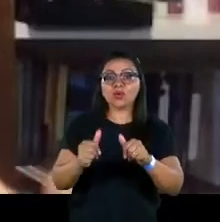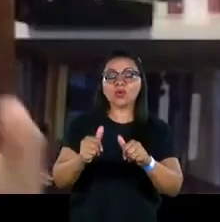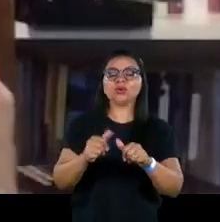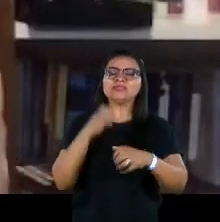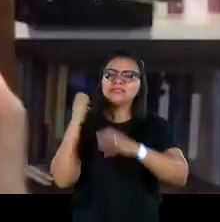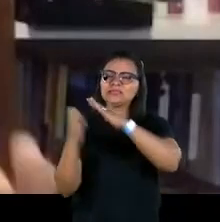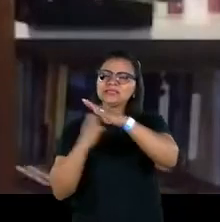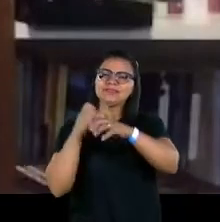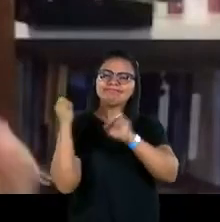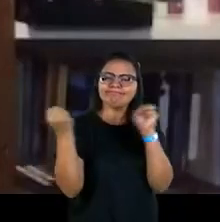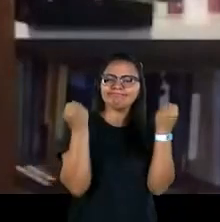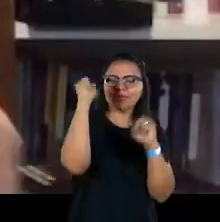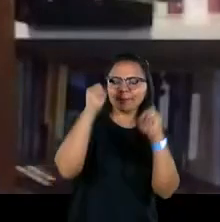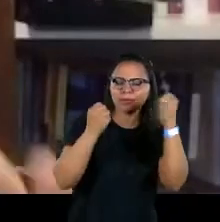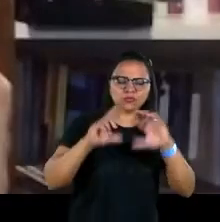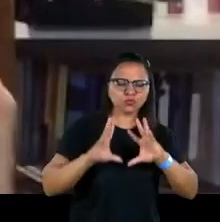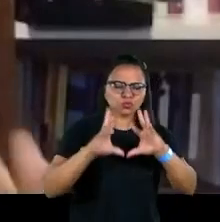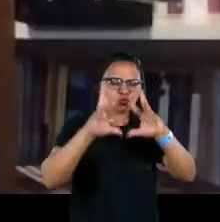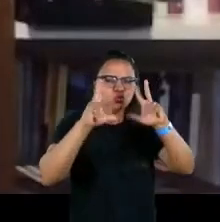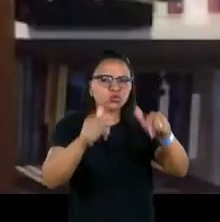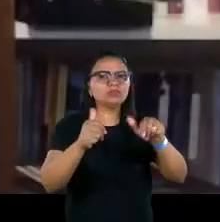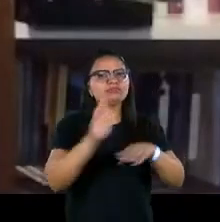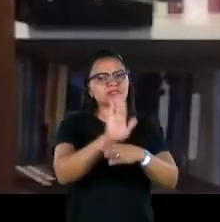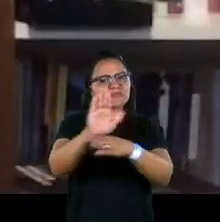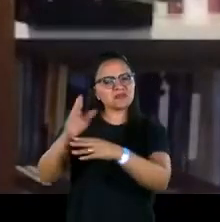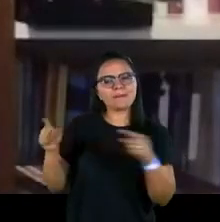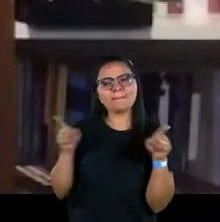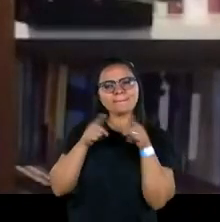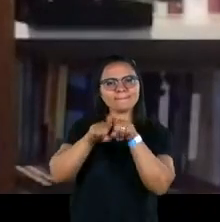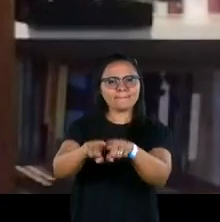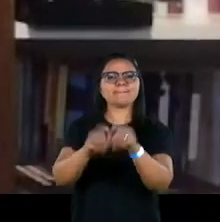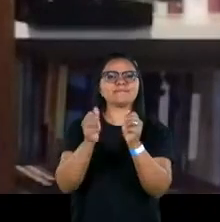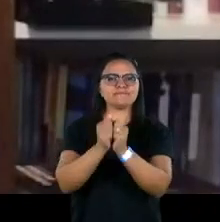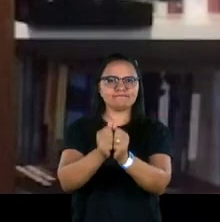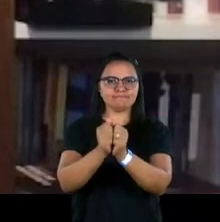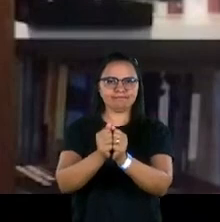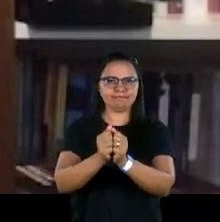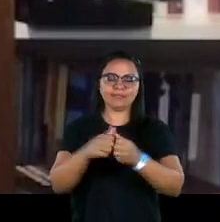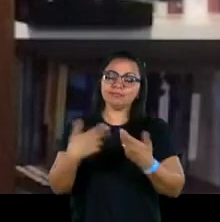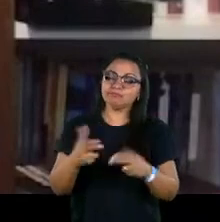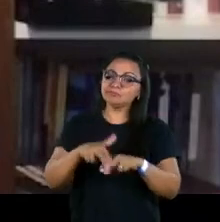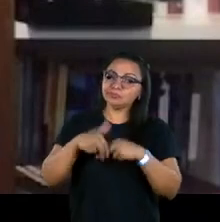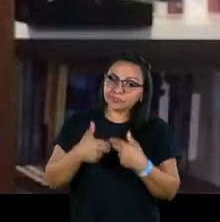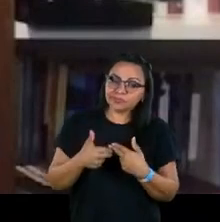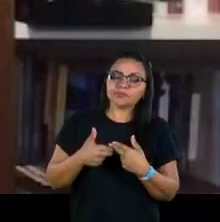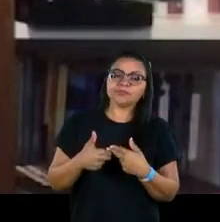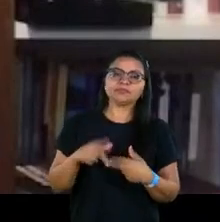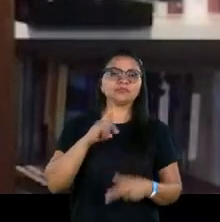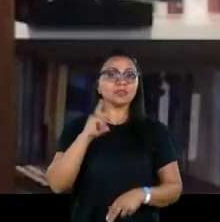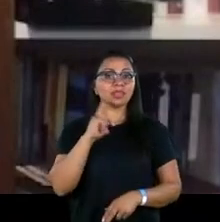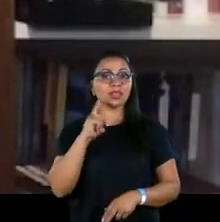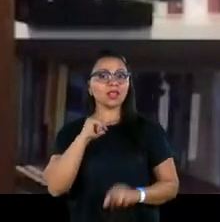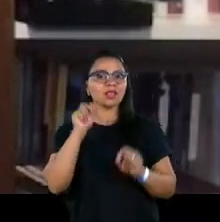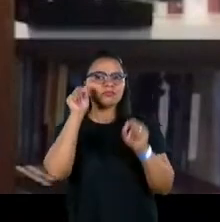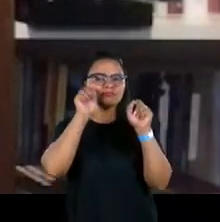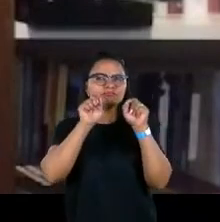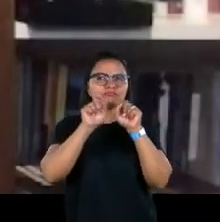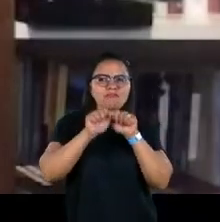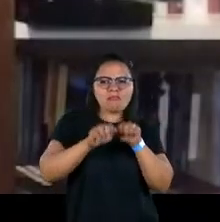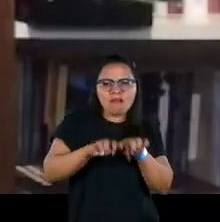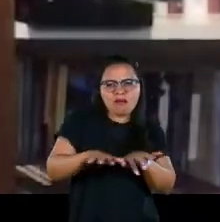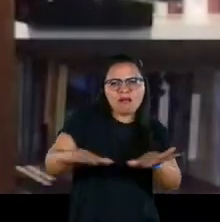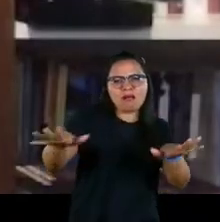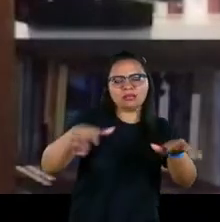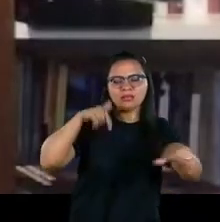instituições que, de alguma forma, atuam nesse mesmo campo. Então, é por isso que a gente tem uma amplitude enorme